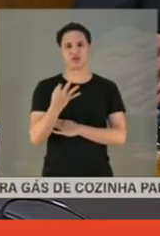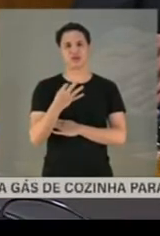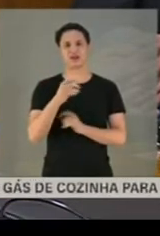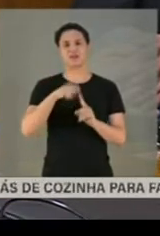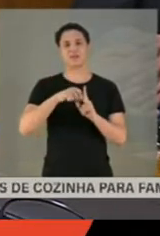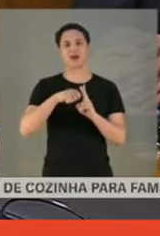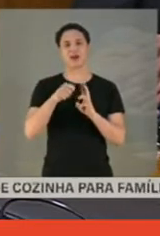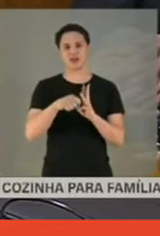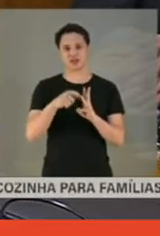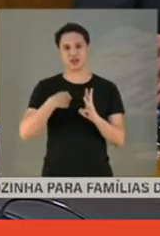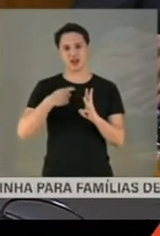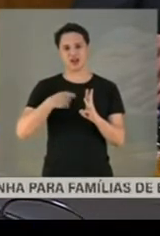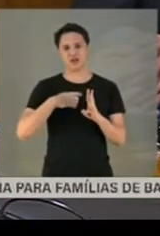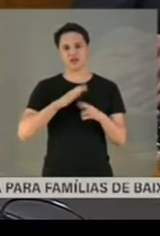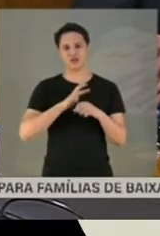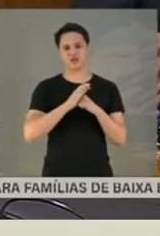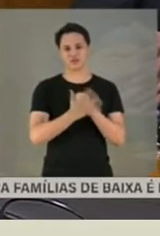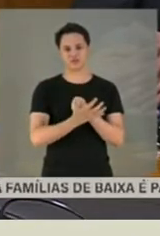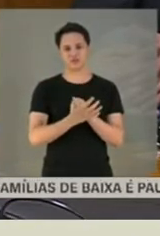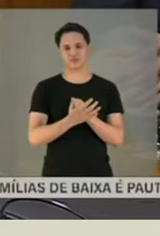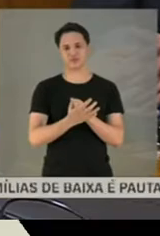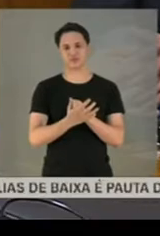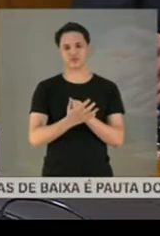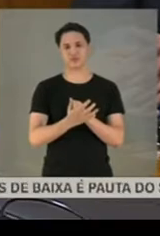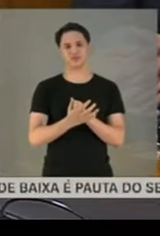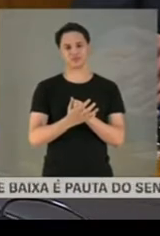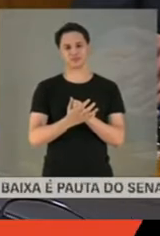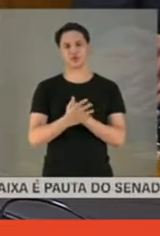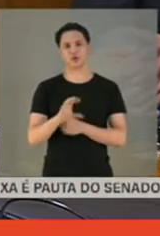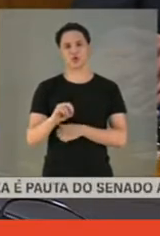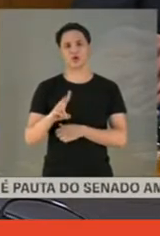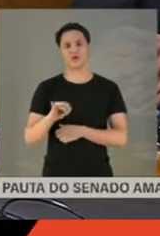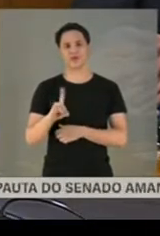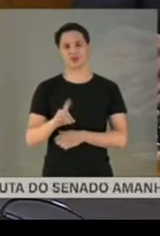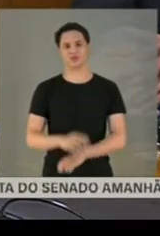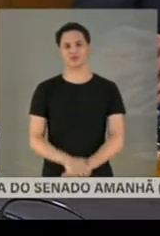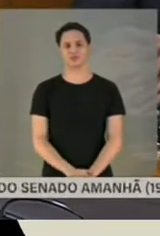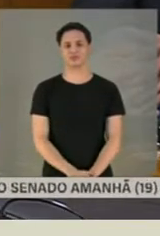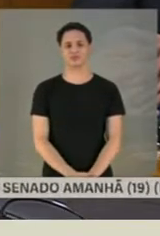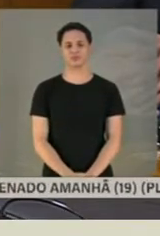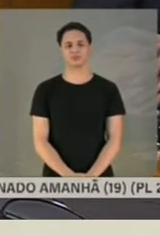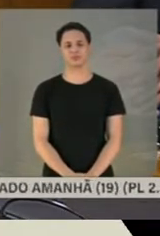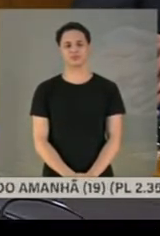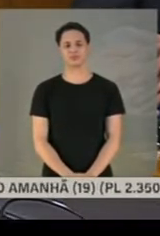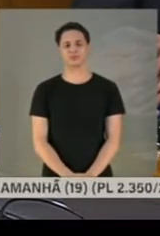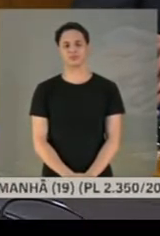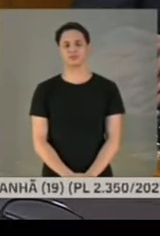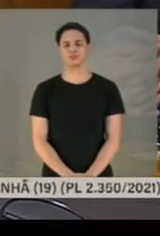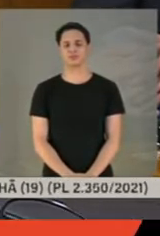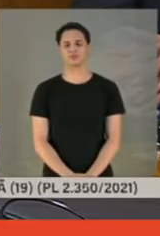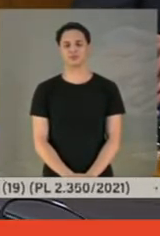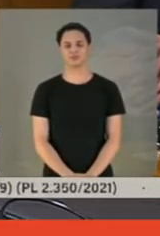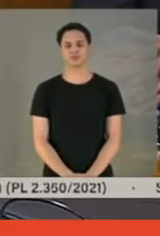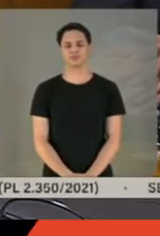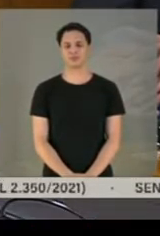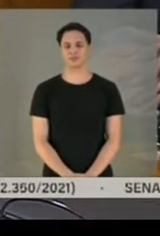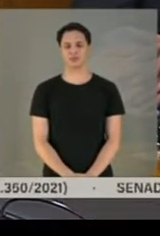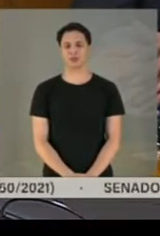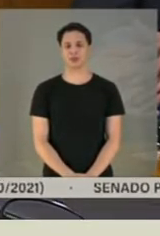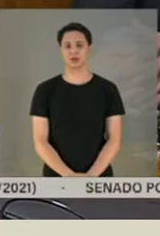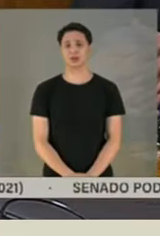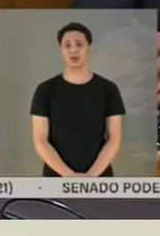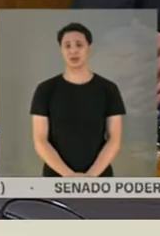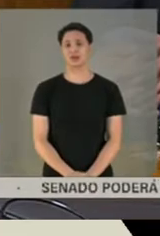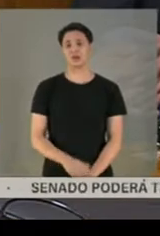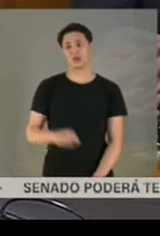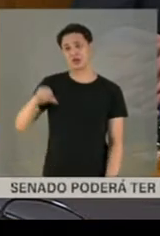pelo coronavírus. E esses últimos 90 dias